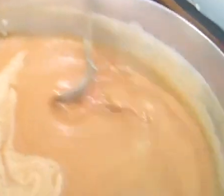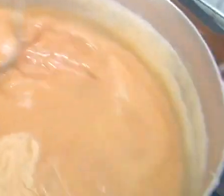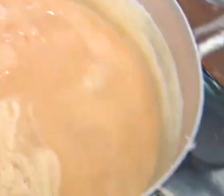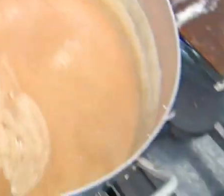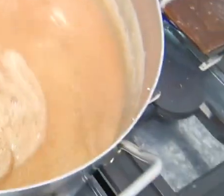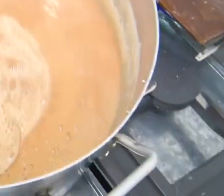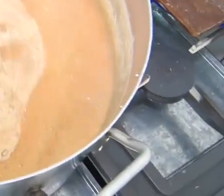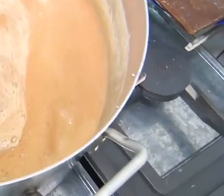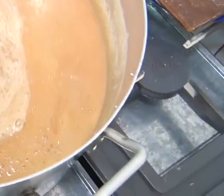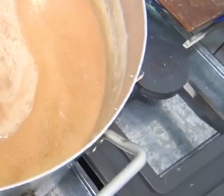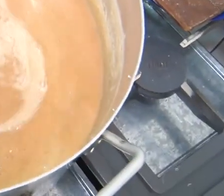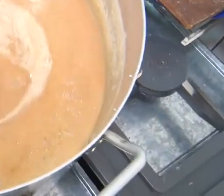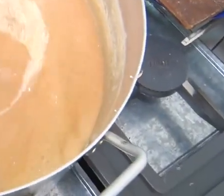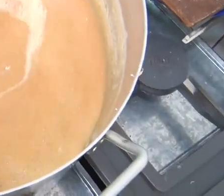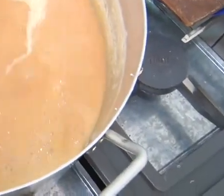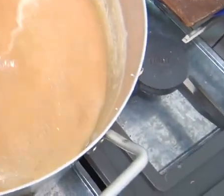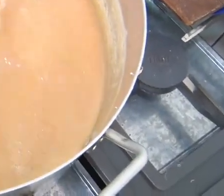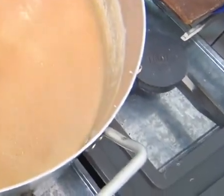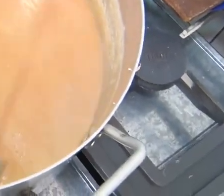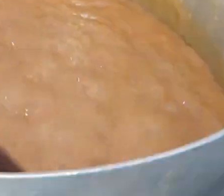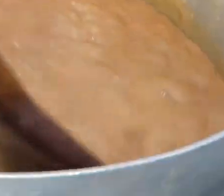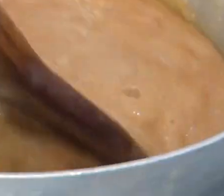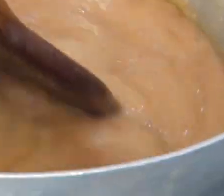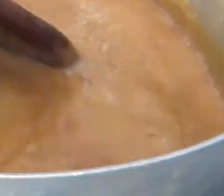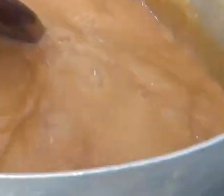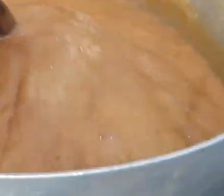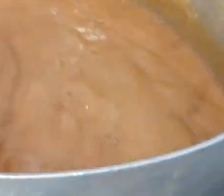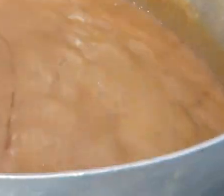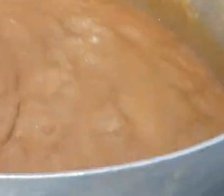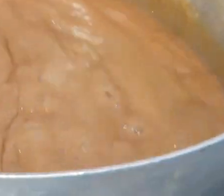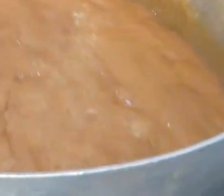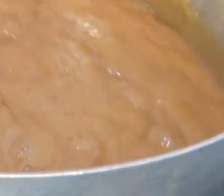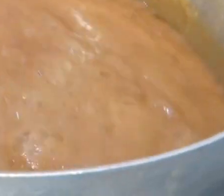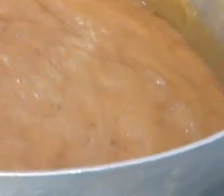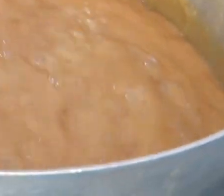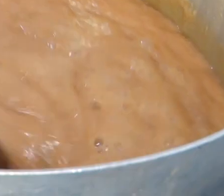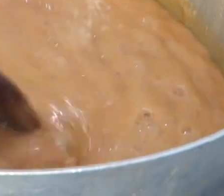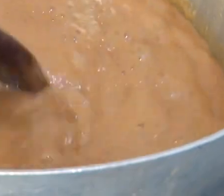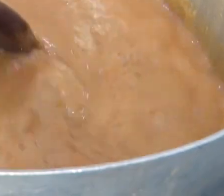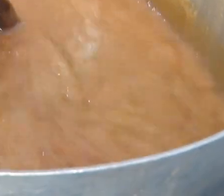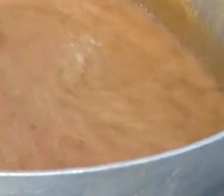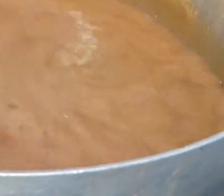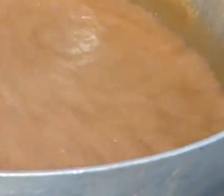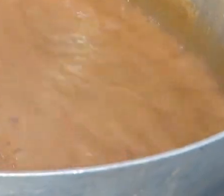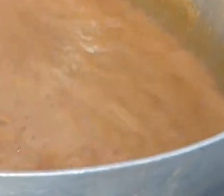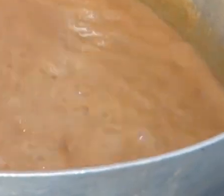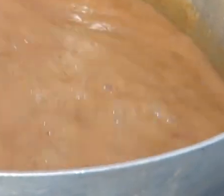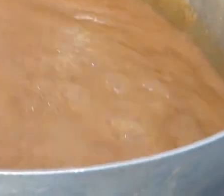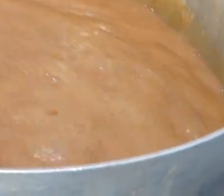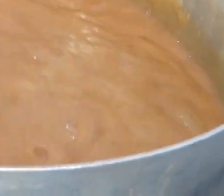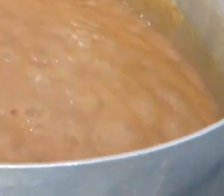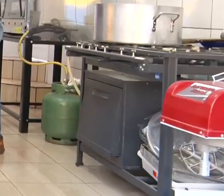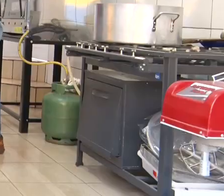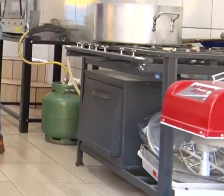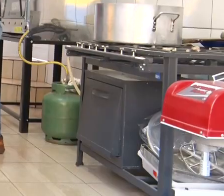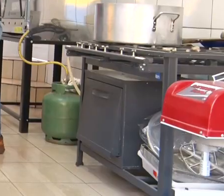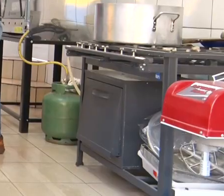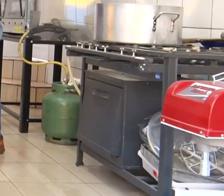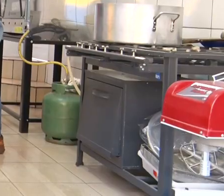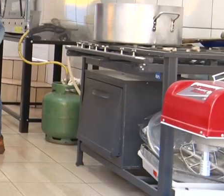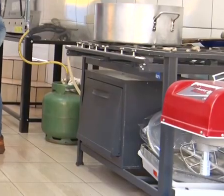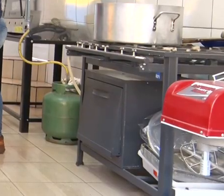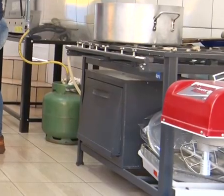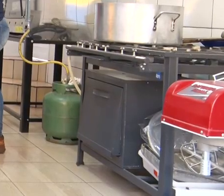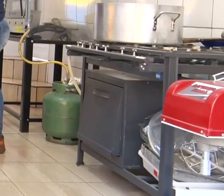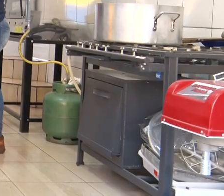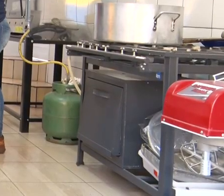necessidades Fazemos reuniões Também Com o diretor Francisley E quando eles Falam para nós Estão